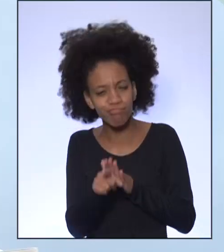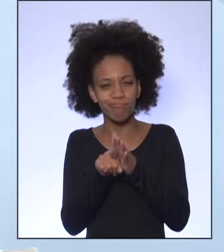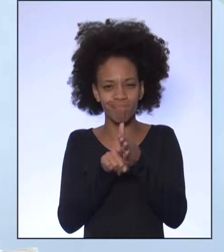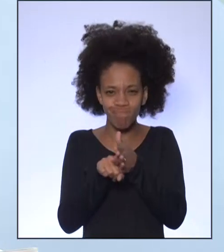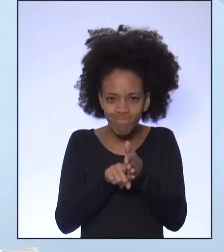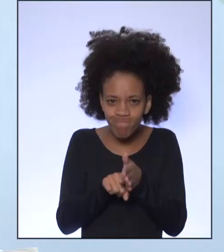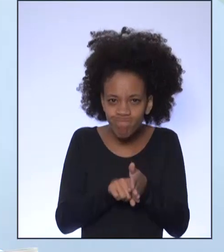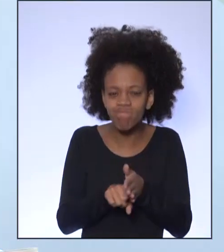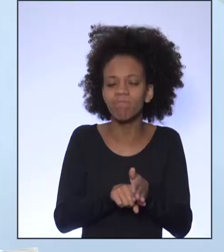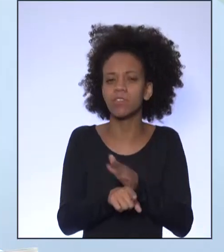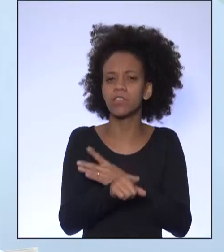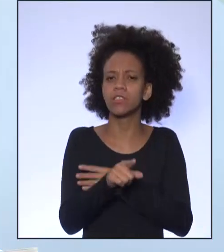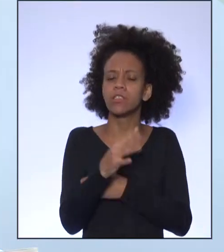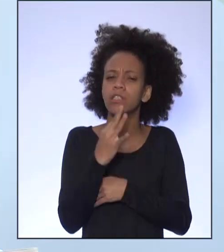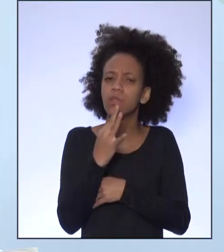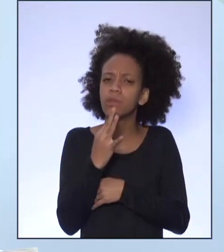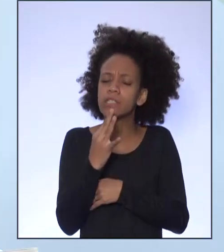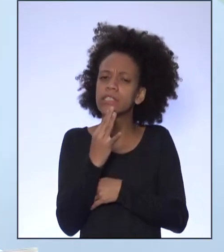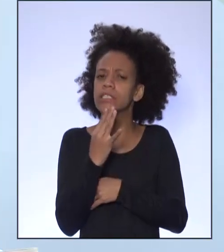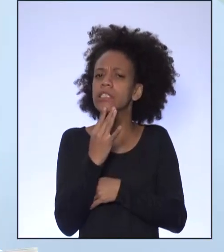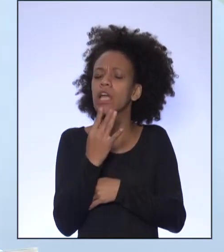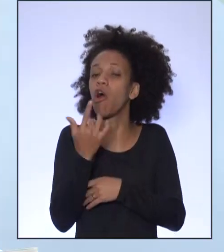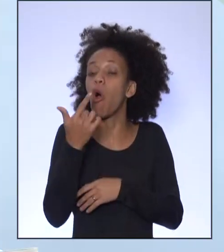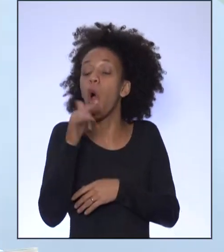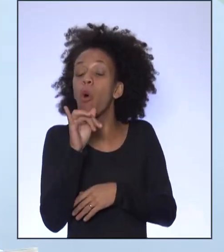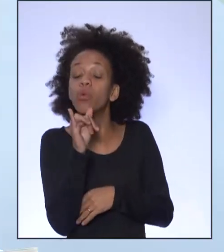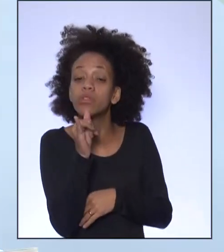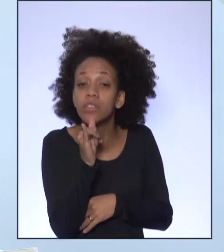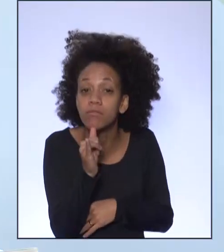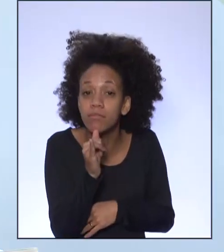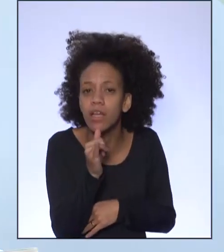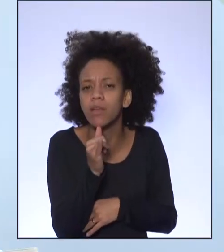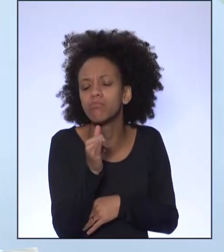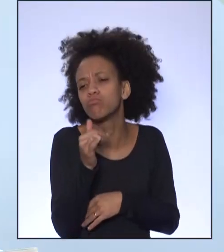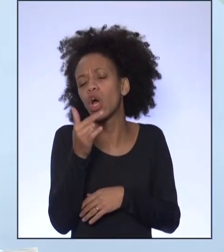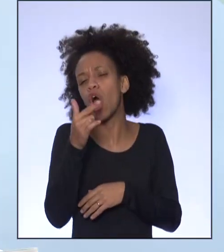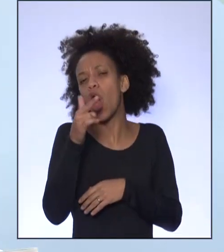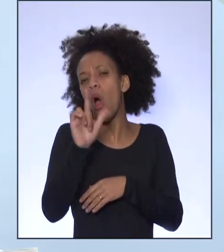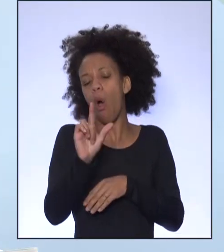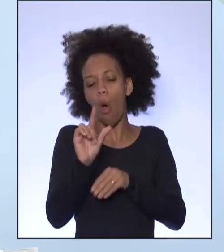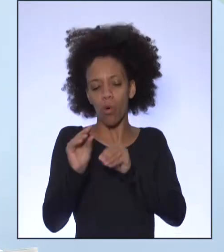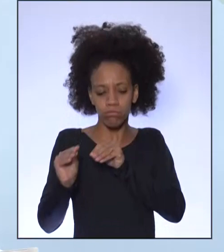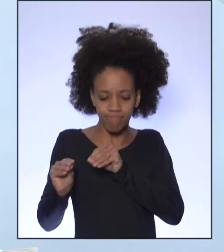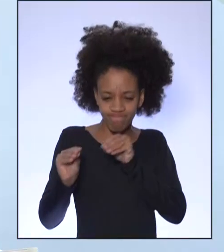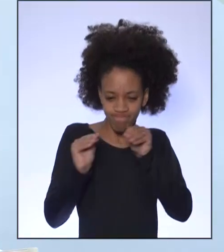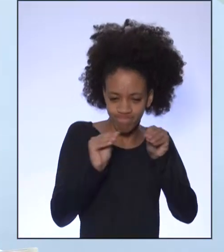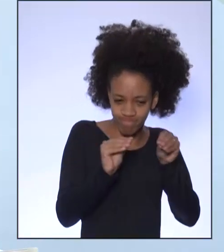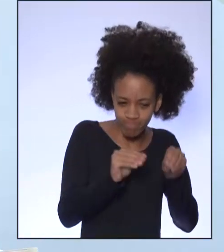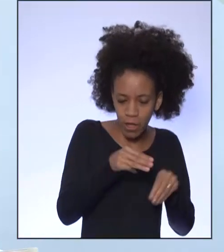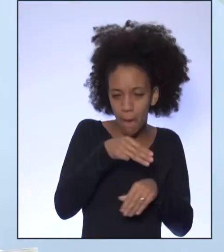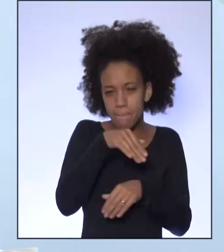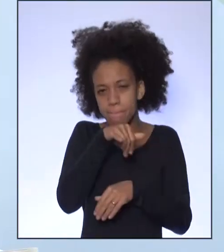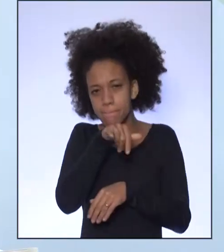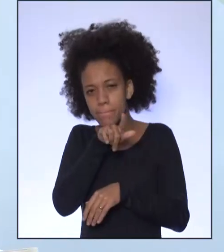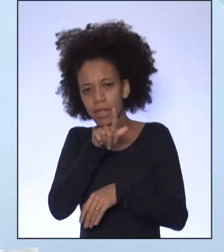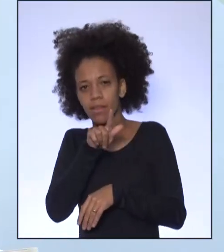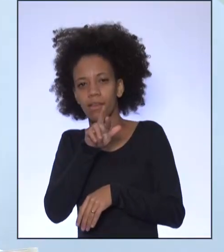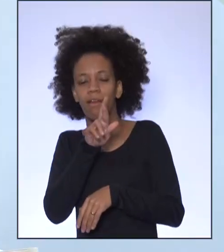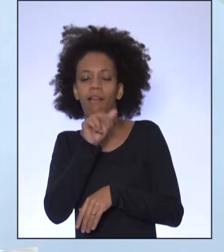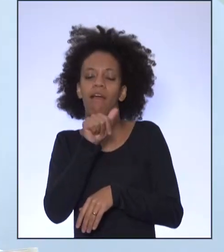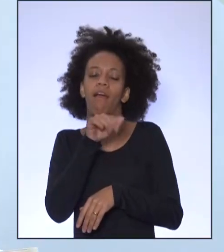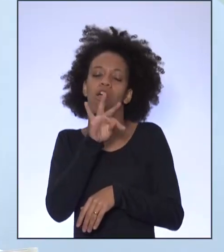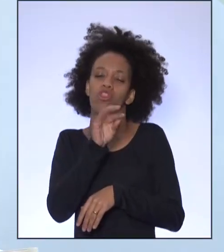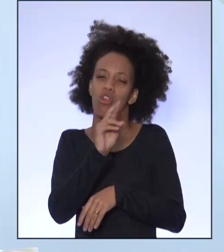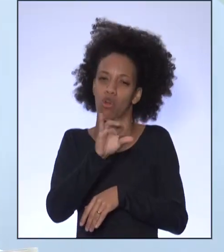e conhecer outros exemplos, outros marcos da história do processo migratório no mundo e no